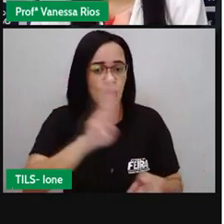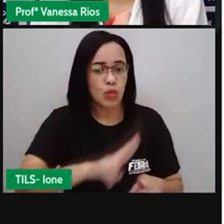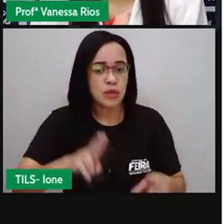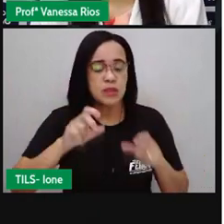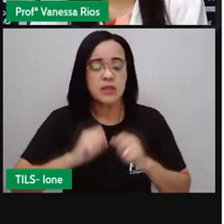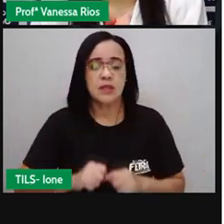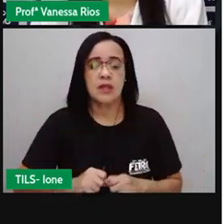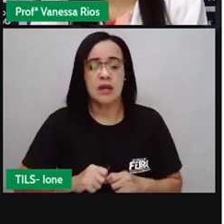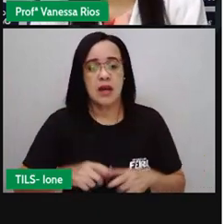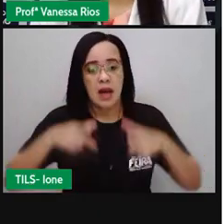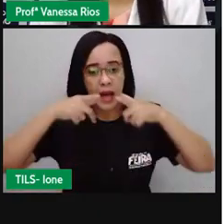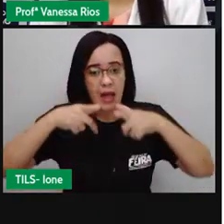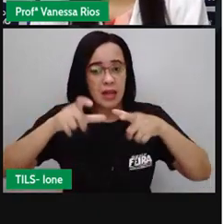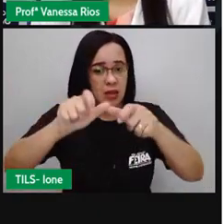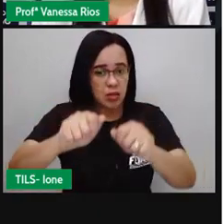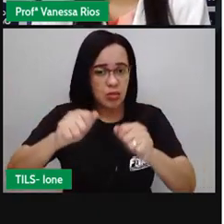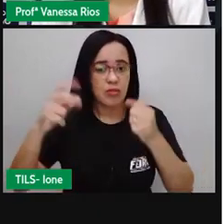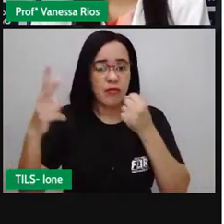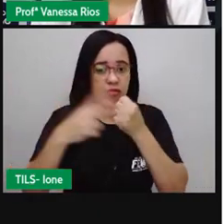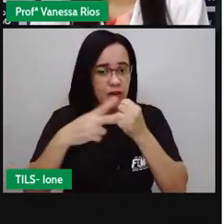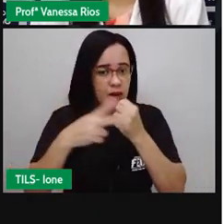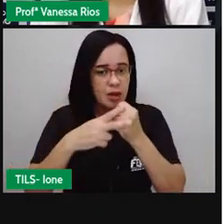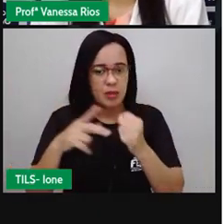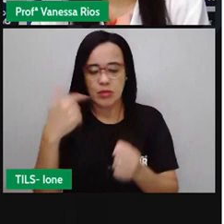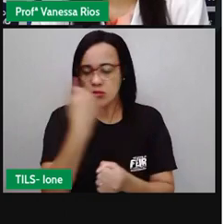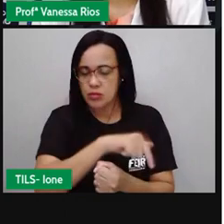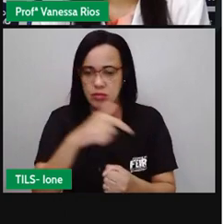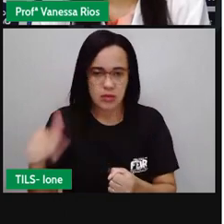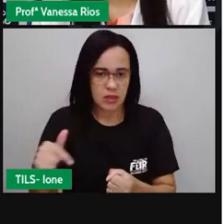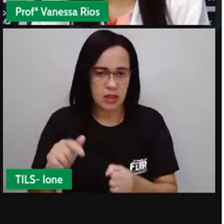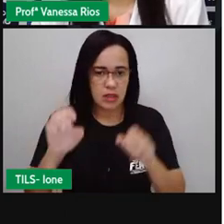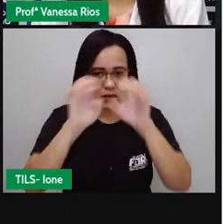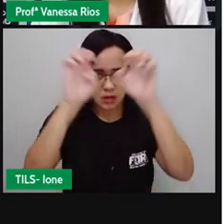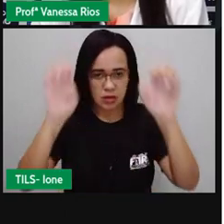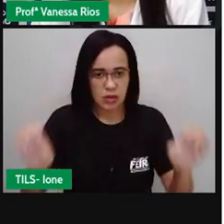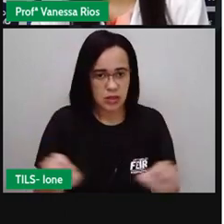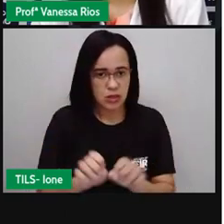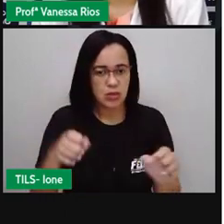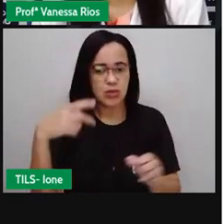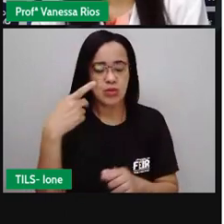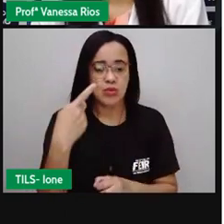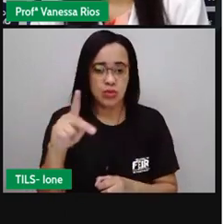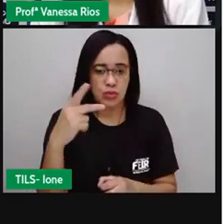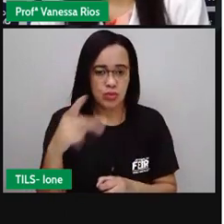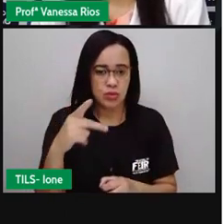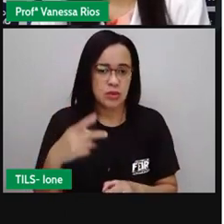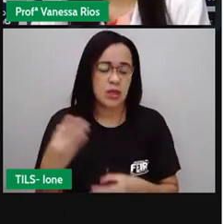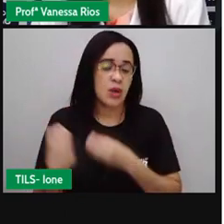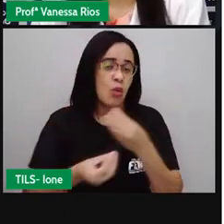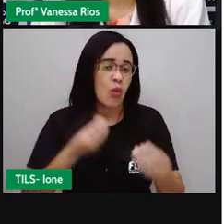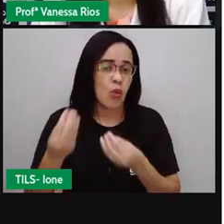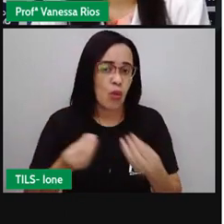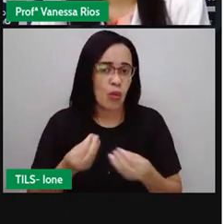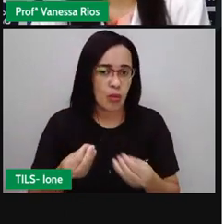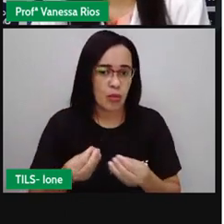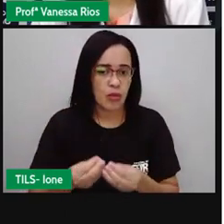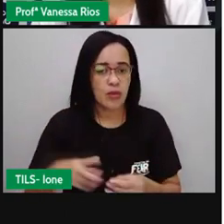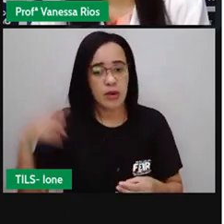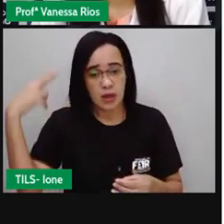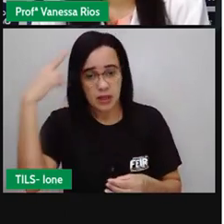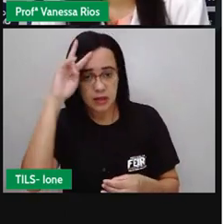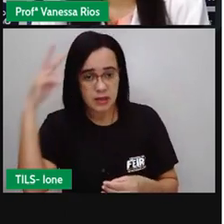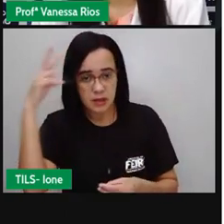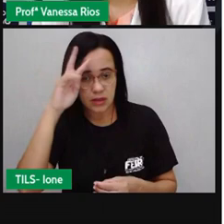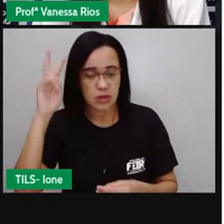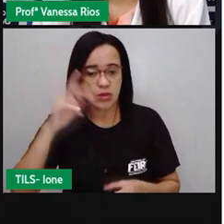não verbal então estruturam aí também né a forma como as histórias aí os